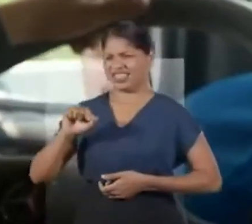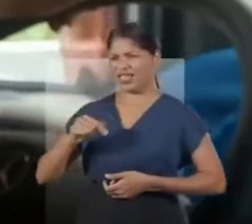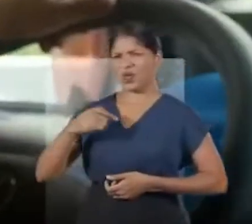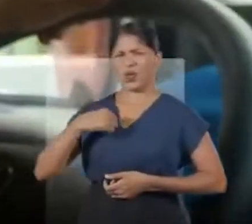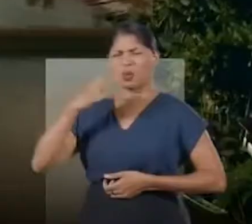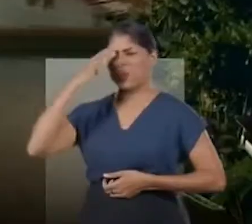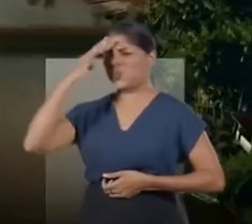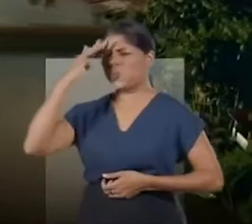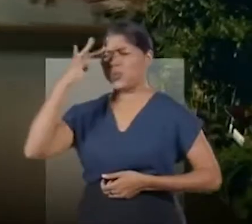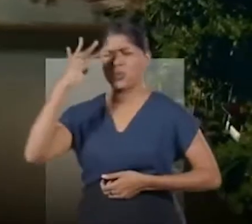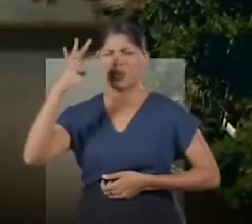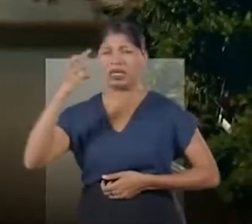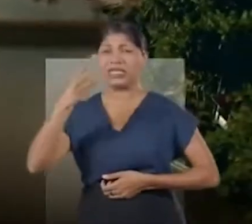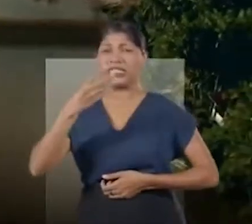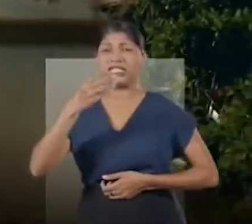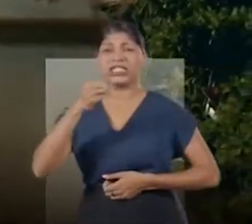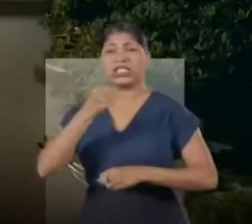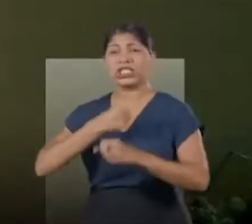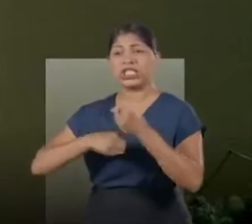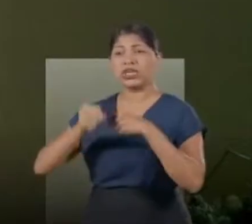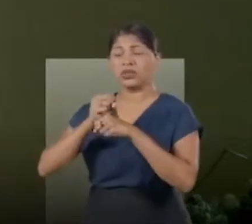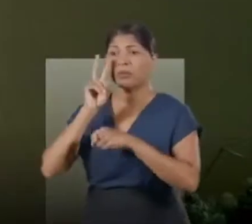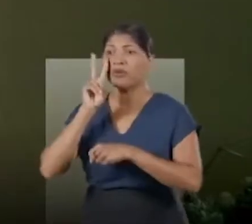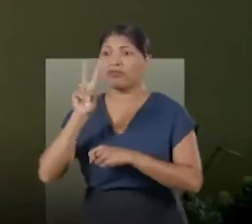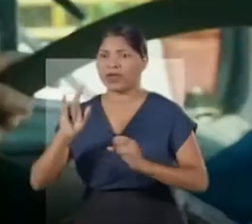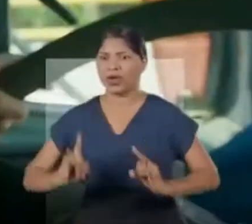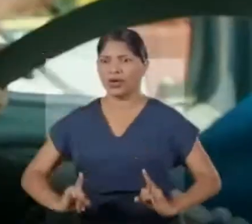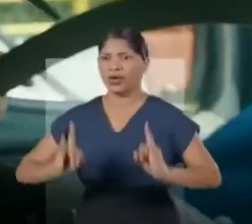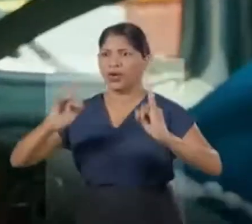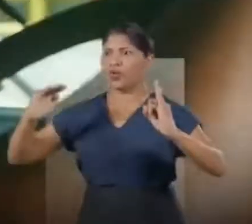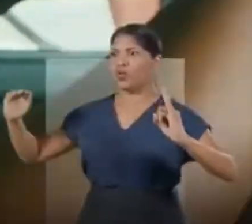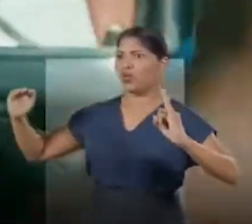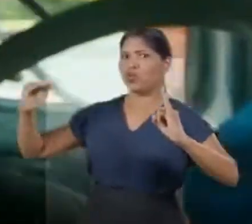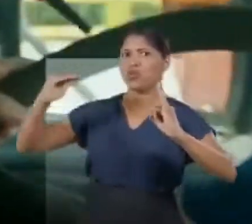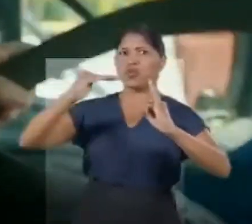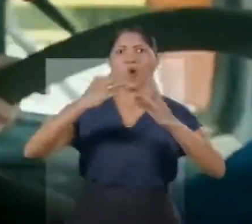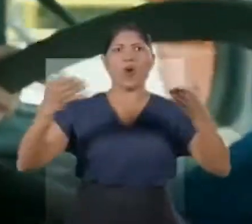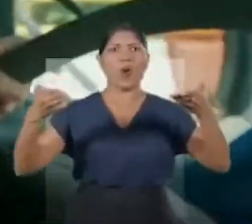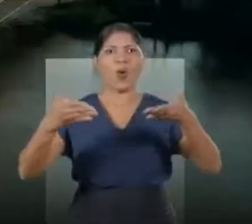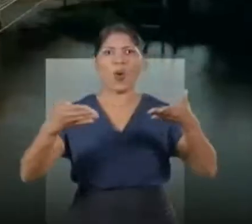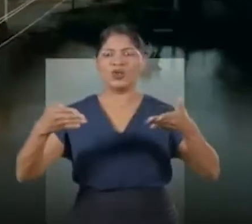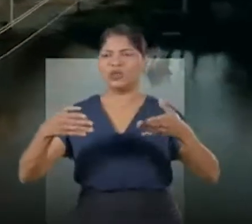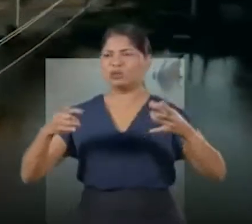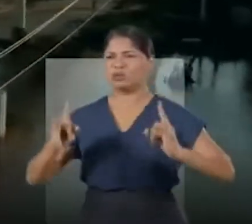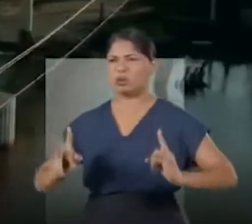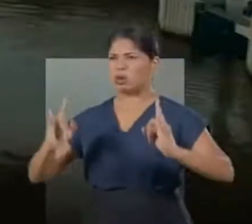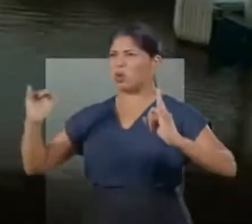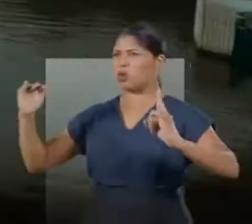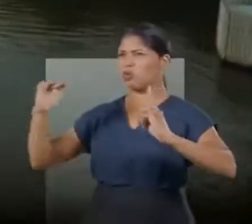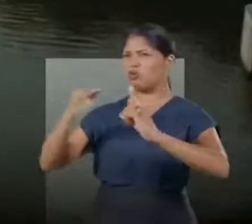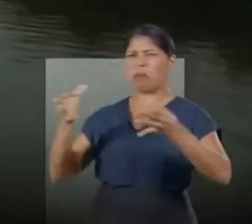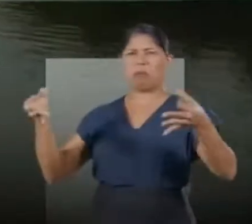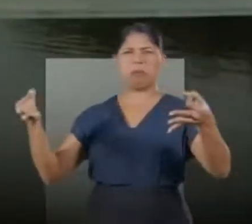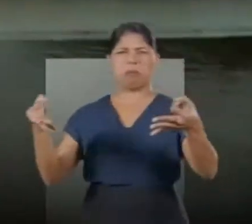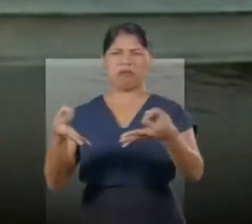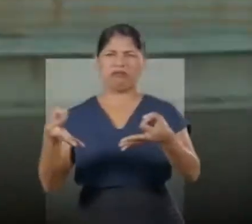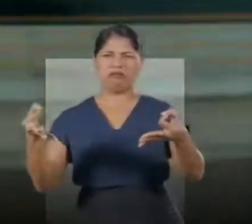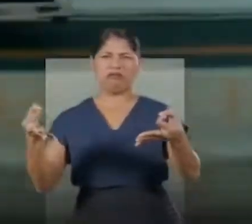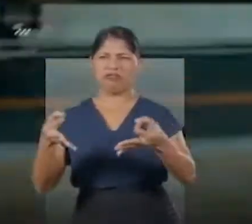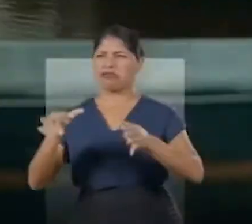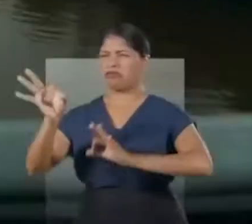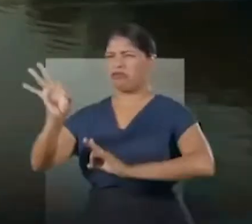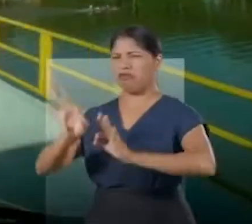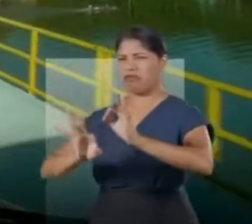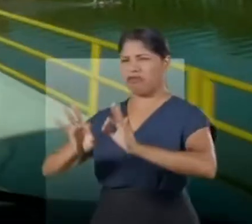Isso aqui eu sonhei 30 anos para ver essa ponte aqui e hoje está aí, uma ponte muito bem feita,